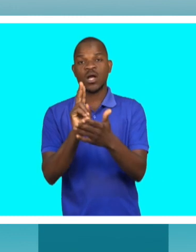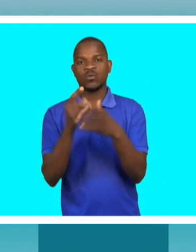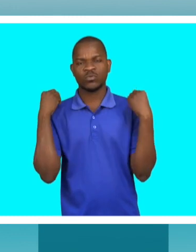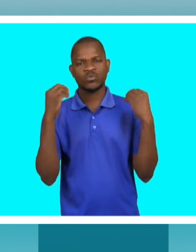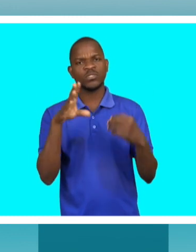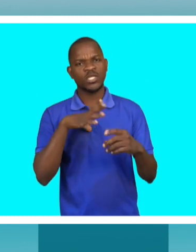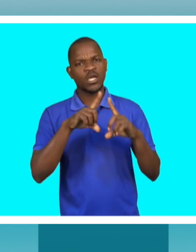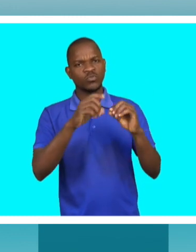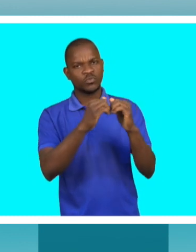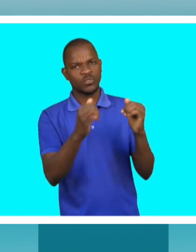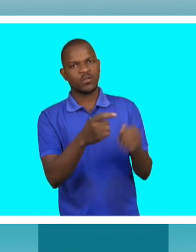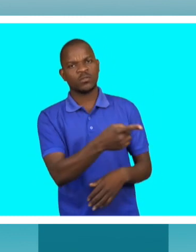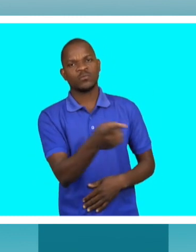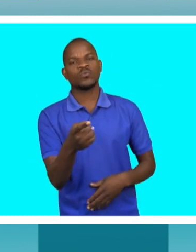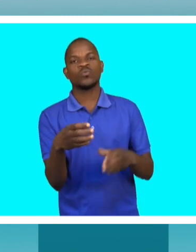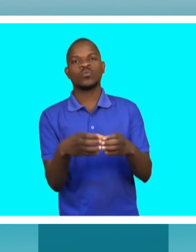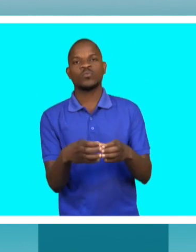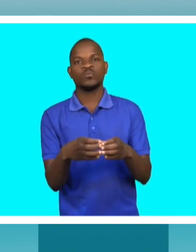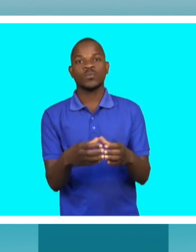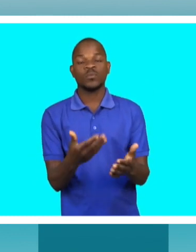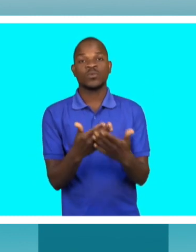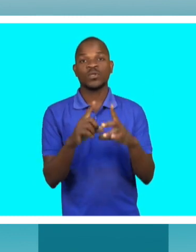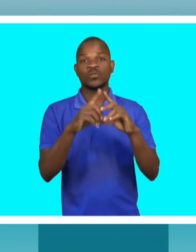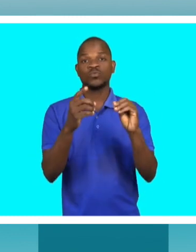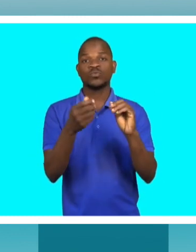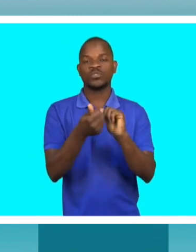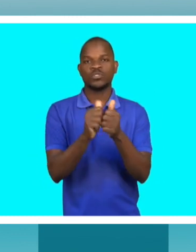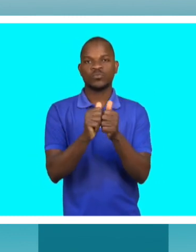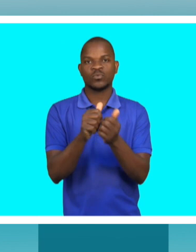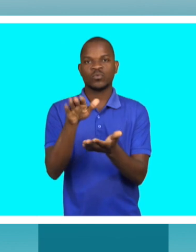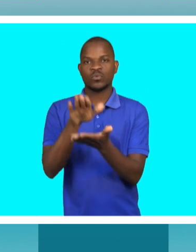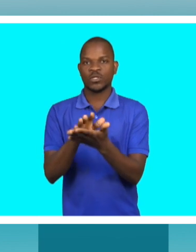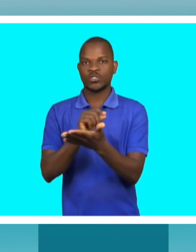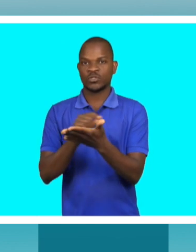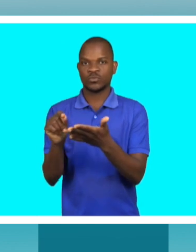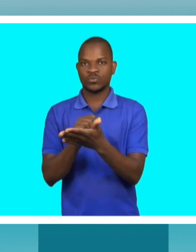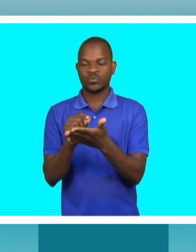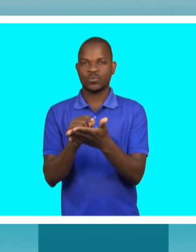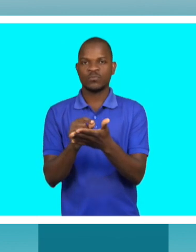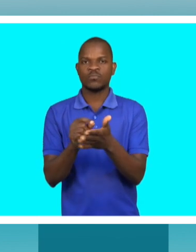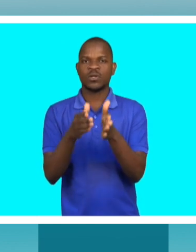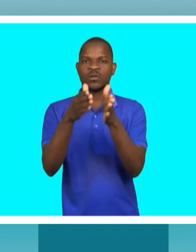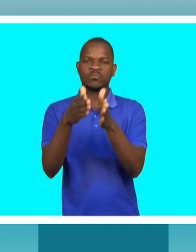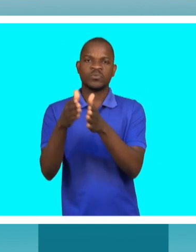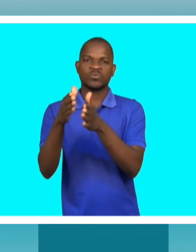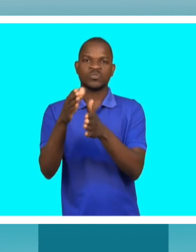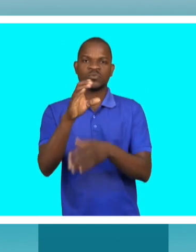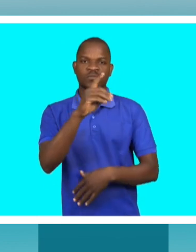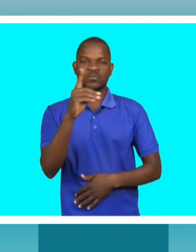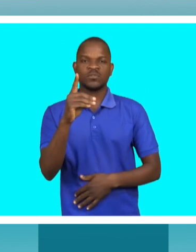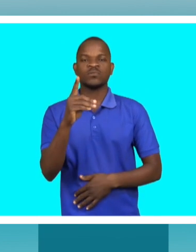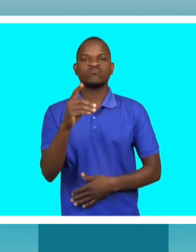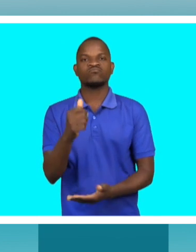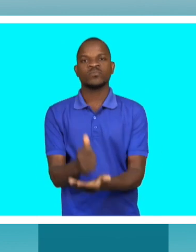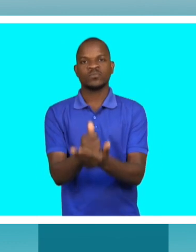adaptada, direcionada para aquelas crianças portadoras de deficiência. A prática do desporto nas escolas para alunos com deficiência tem